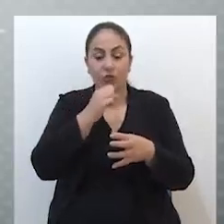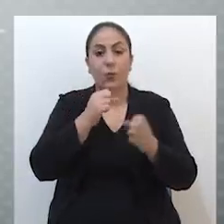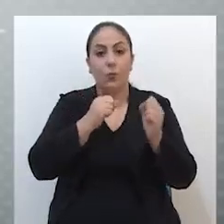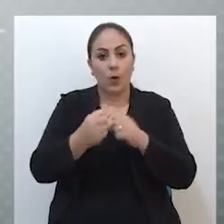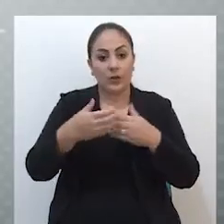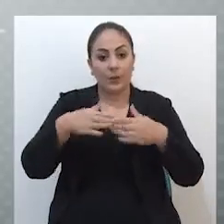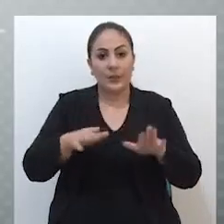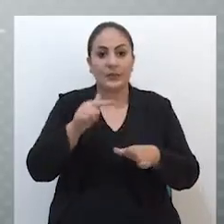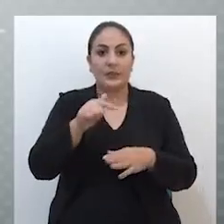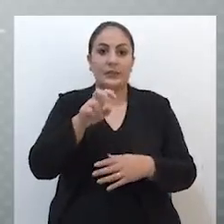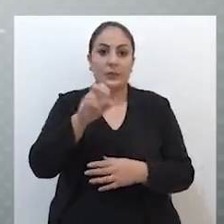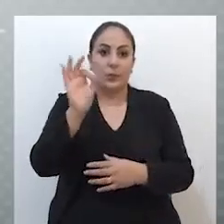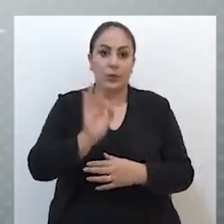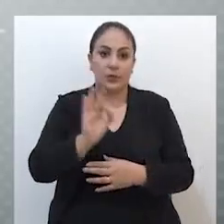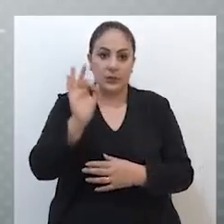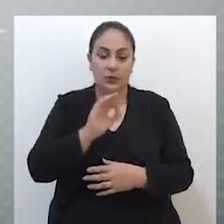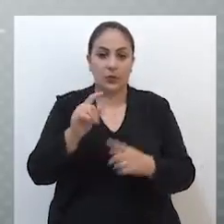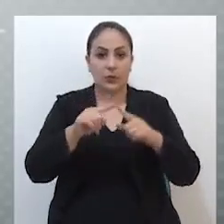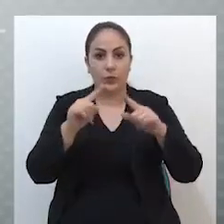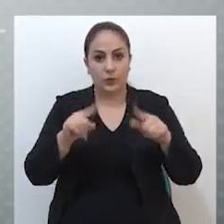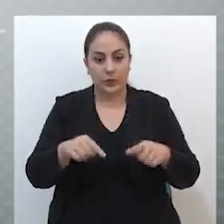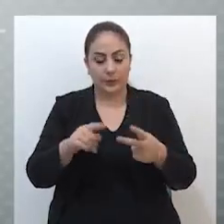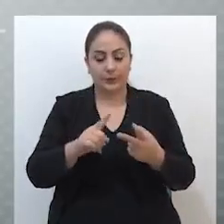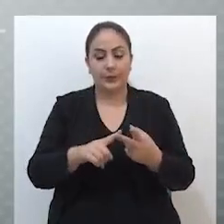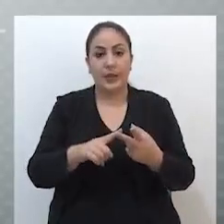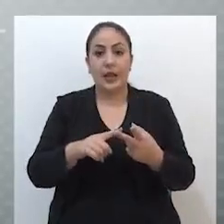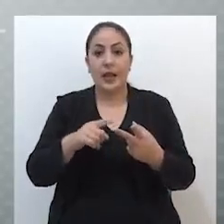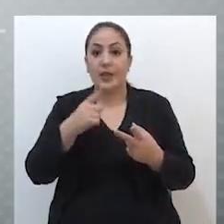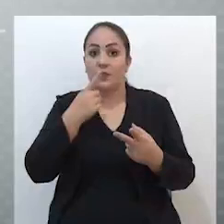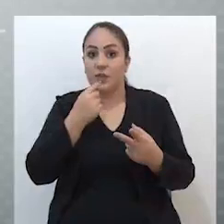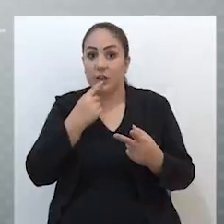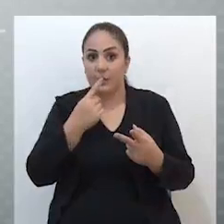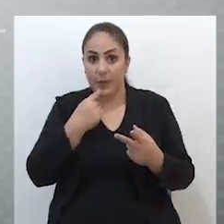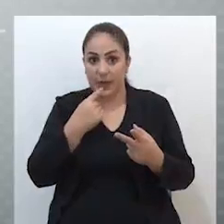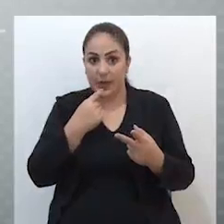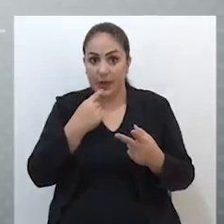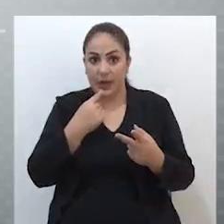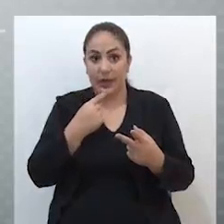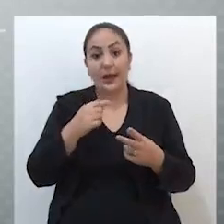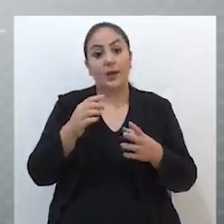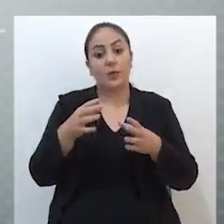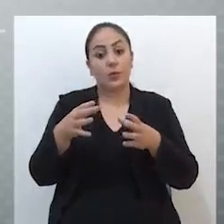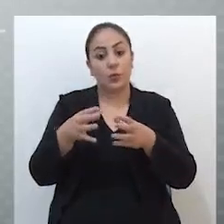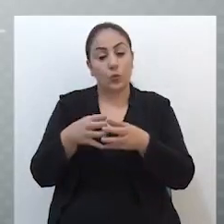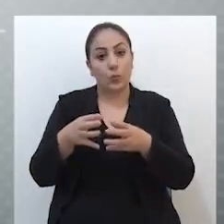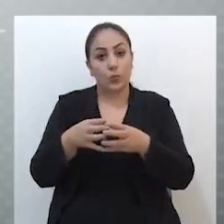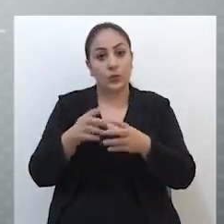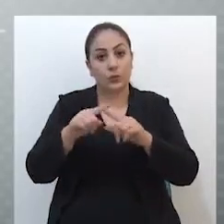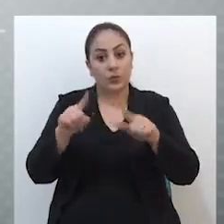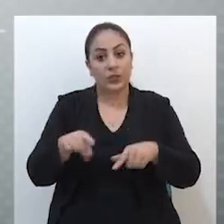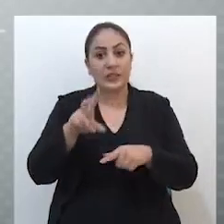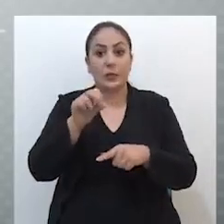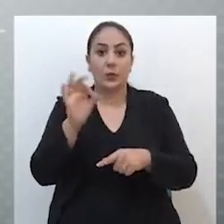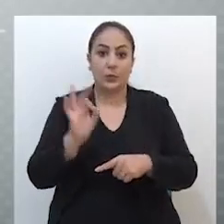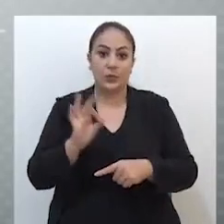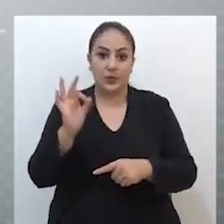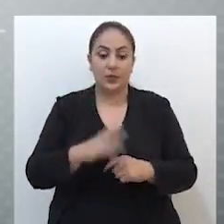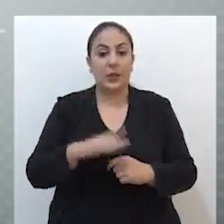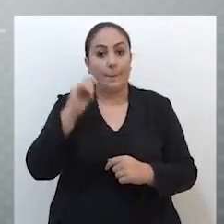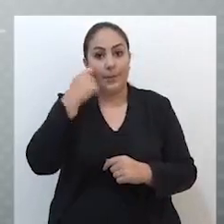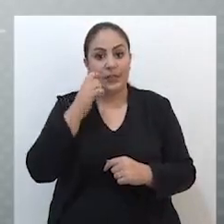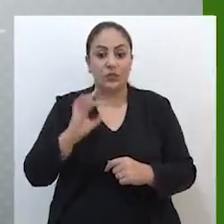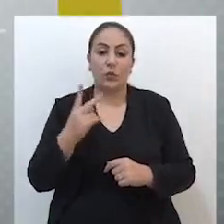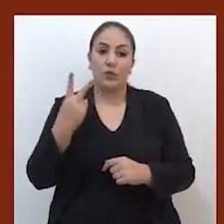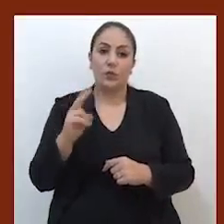abrir com 75% dos funcionários. Na bandeira vermelha, esse teto cai para 50% e na preta para